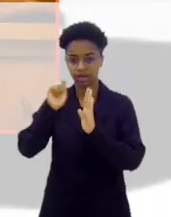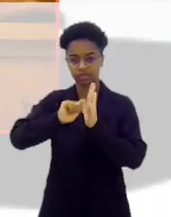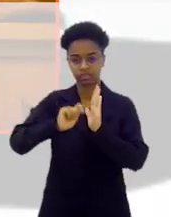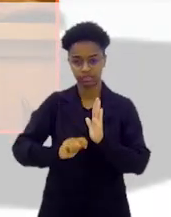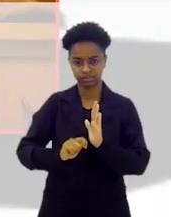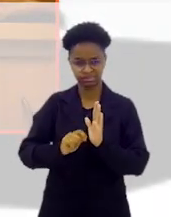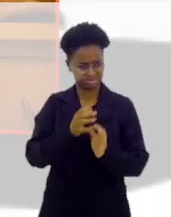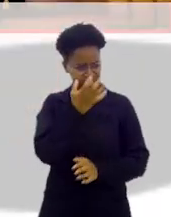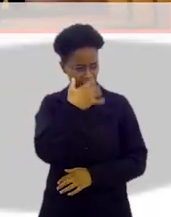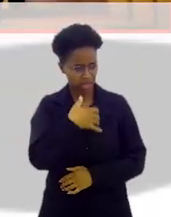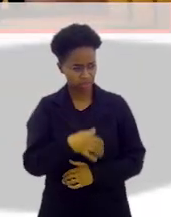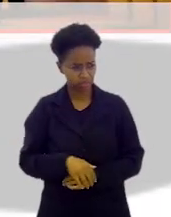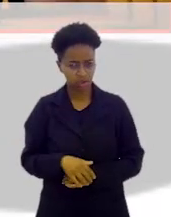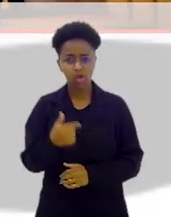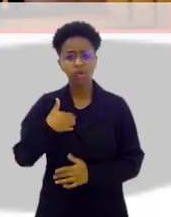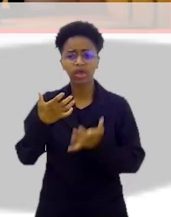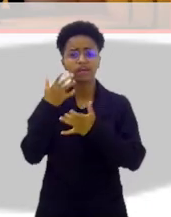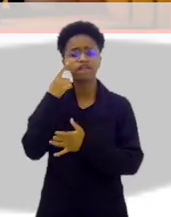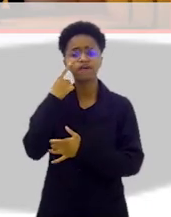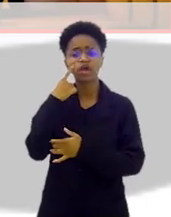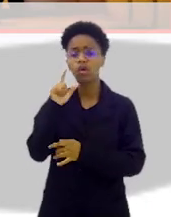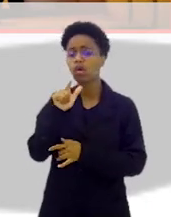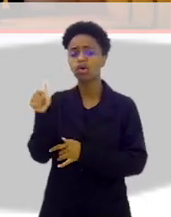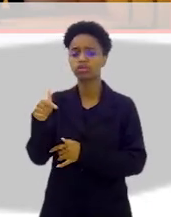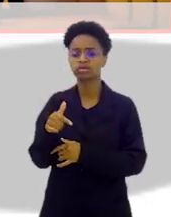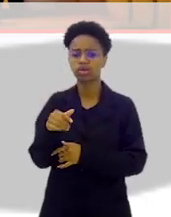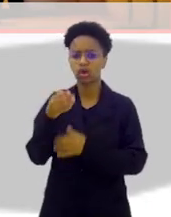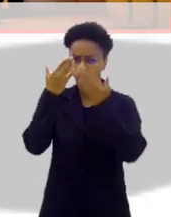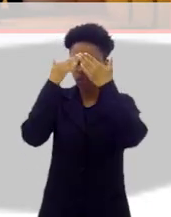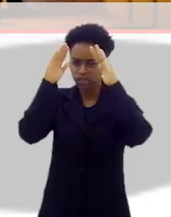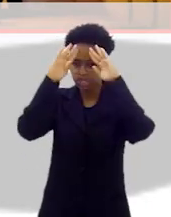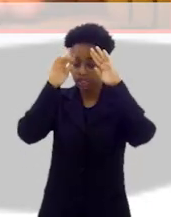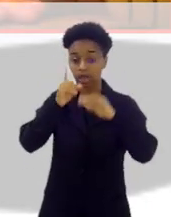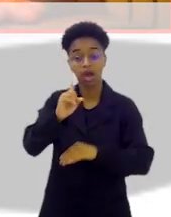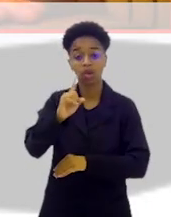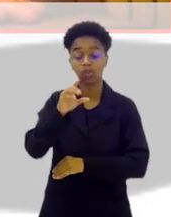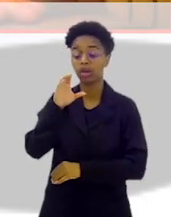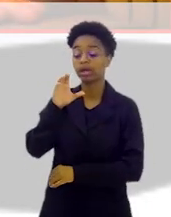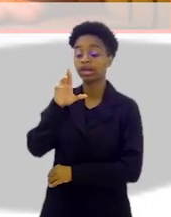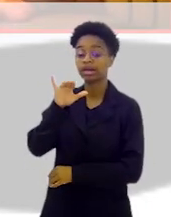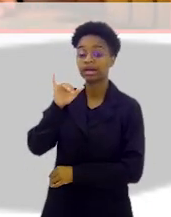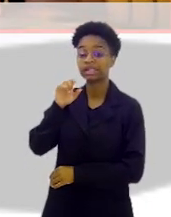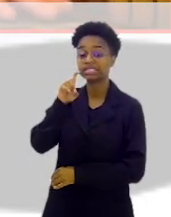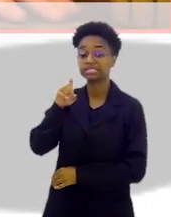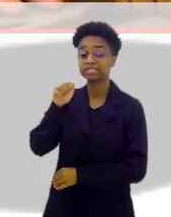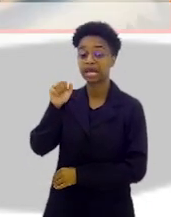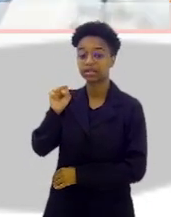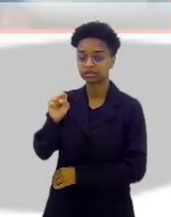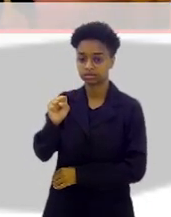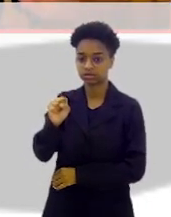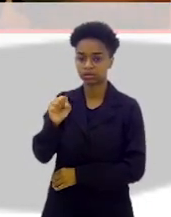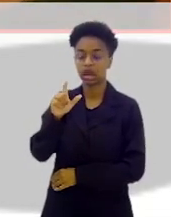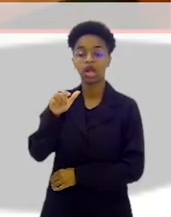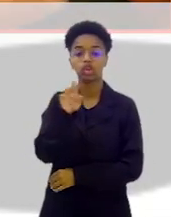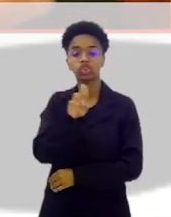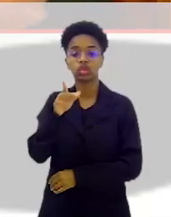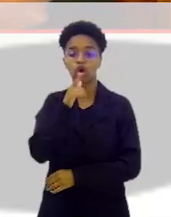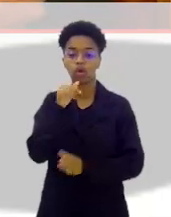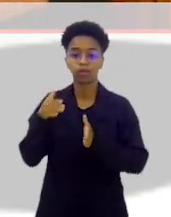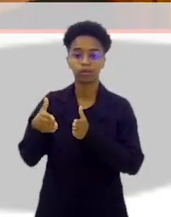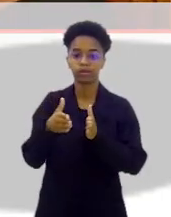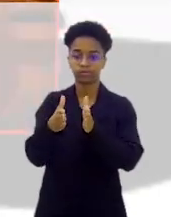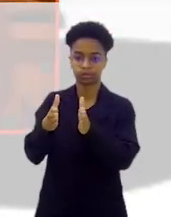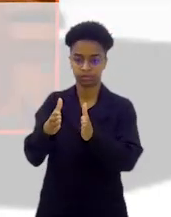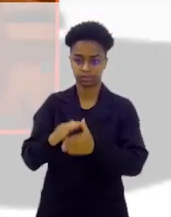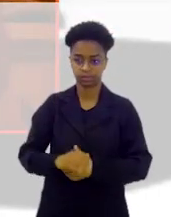diferentes. É mesmo. Deixa eu ver o próximo, Orixás. Crixás. Mostra a capa, Dori. Ah, Crixás. Deixa eu ver. Crixás é o nome do